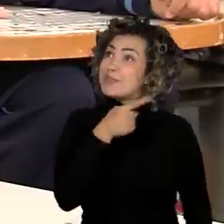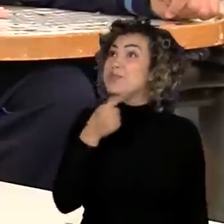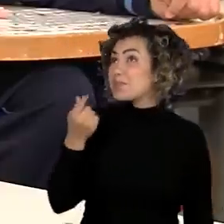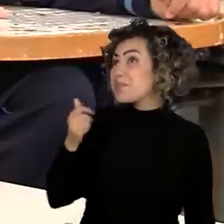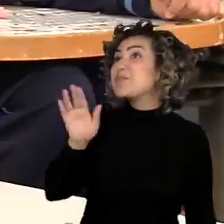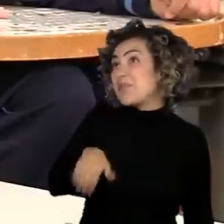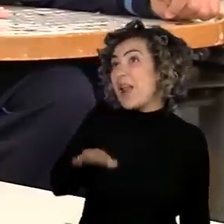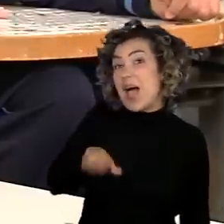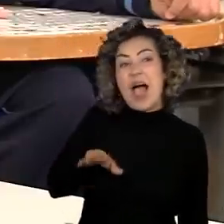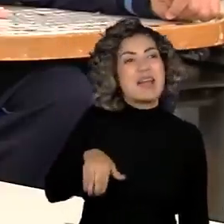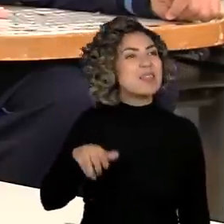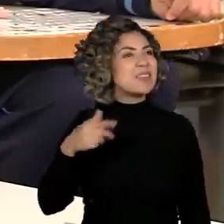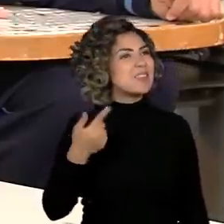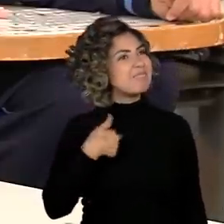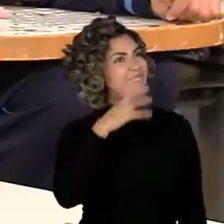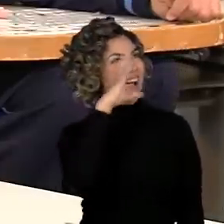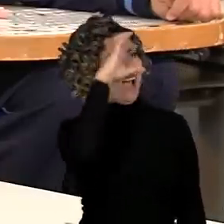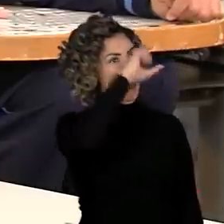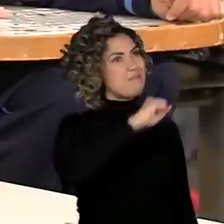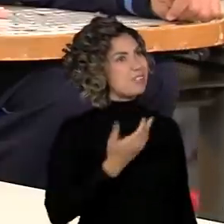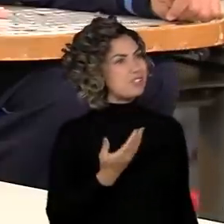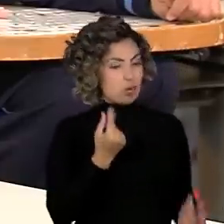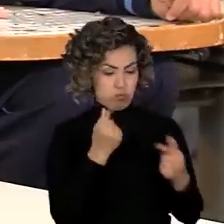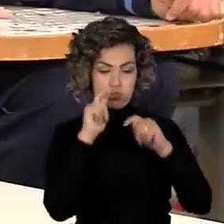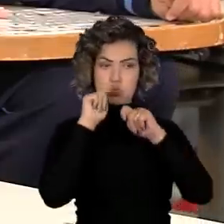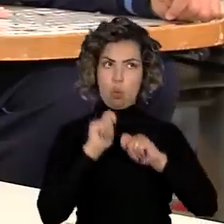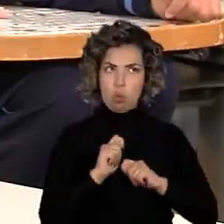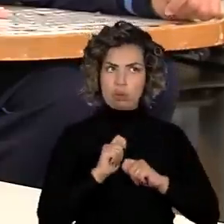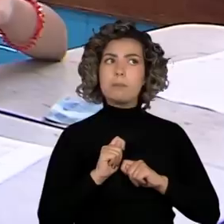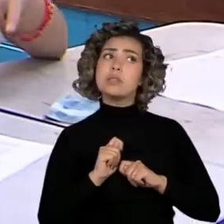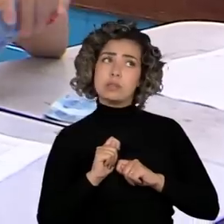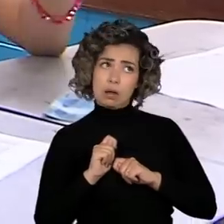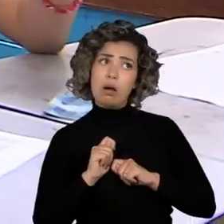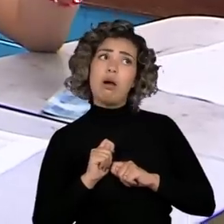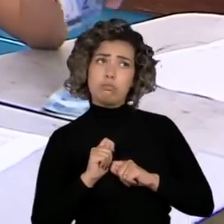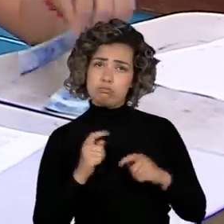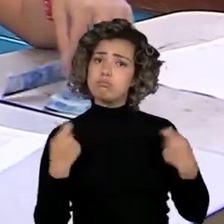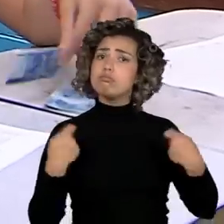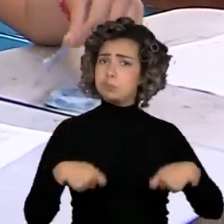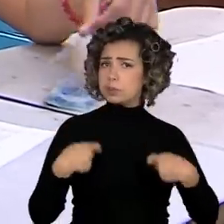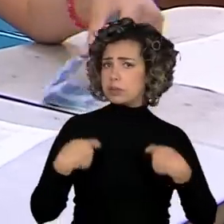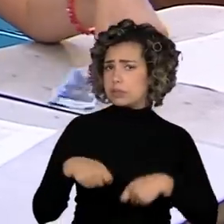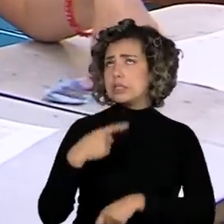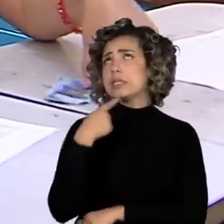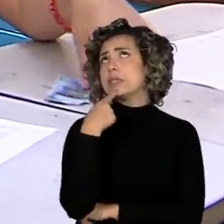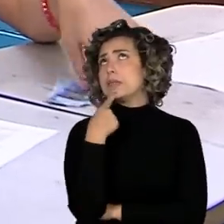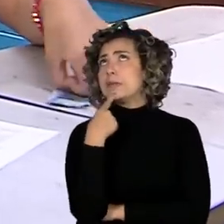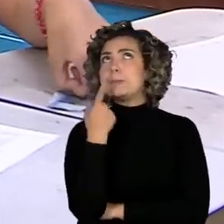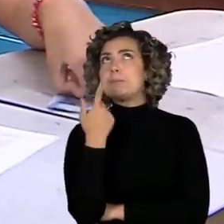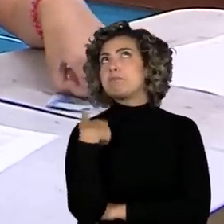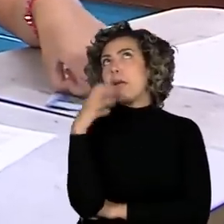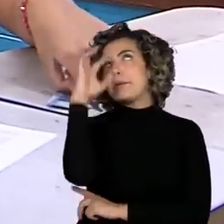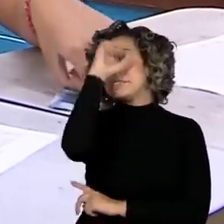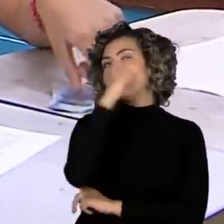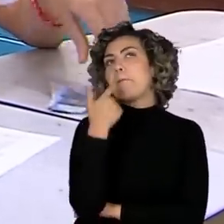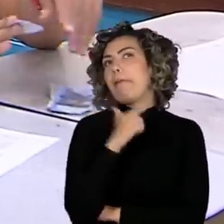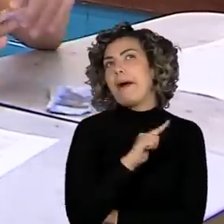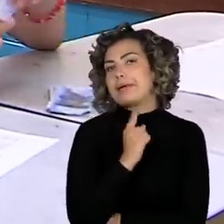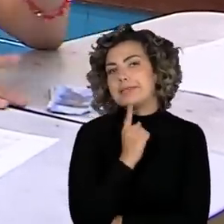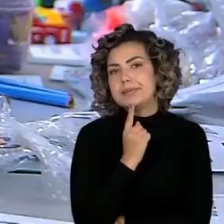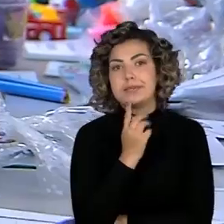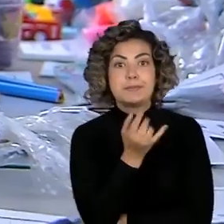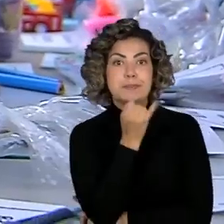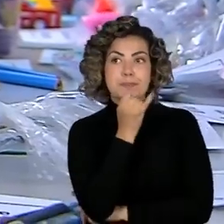Aí eu aprendo a economizar o dinheiro, eu aprendo de vez em quando